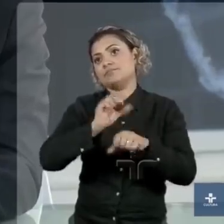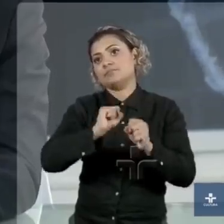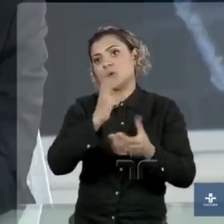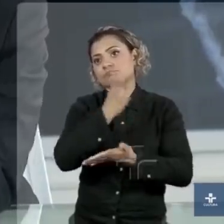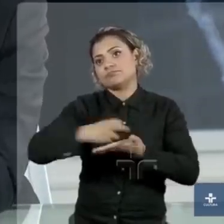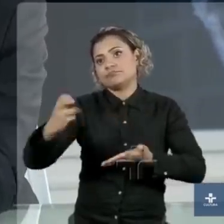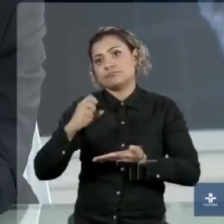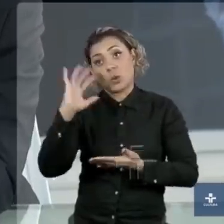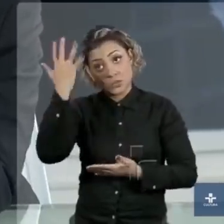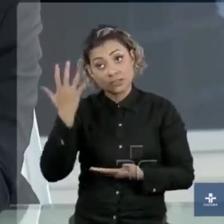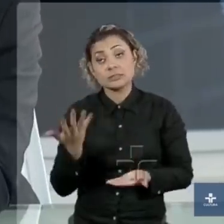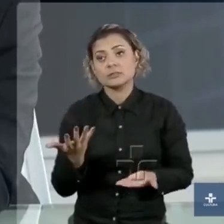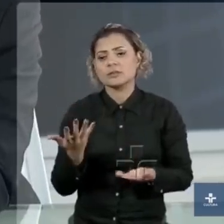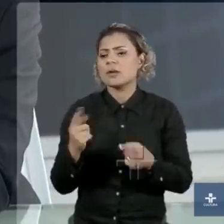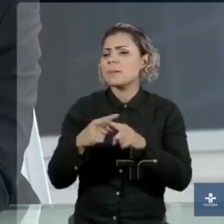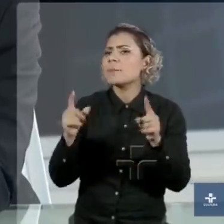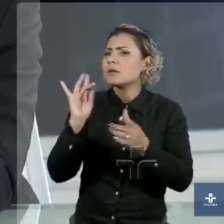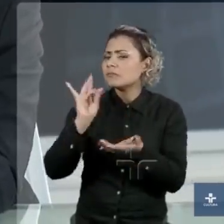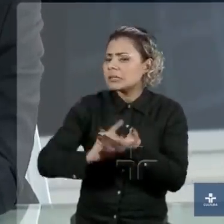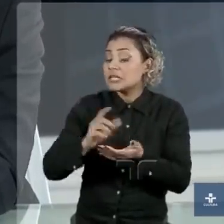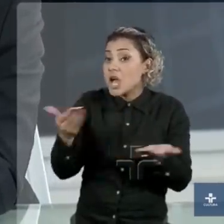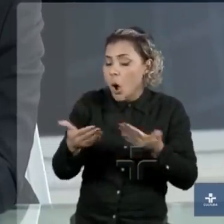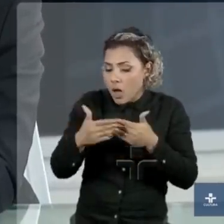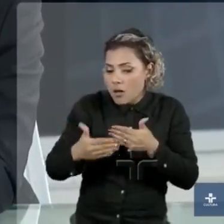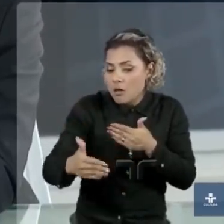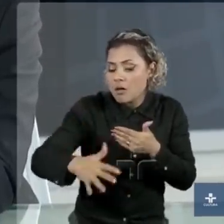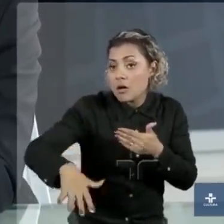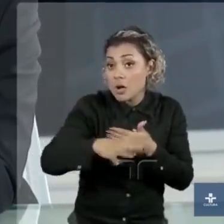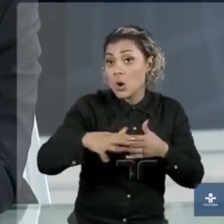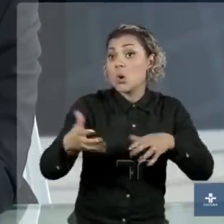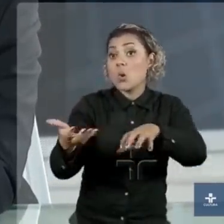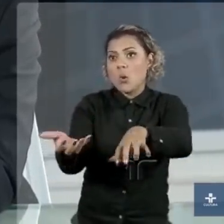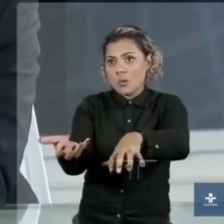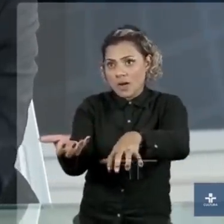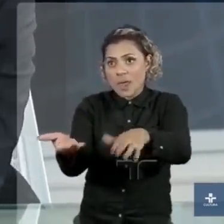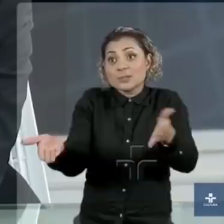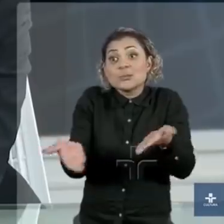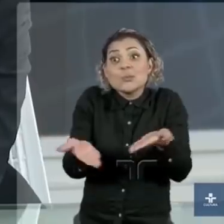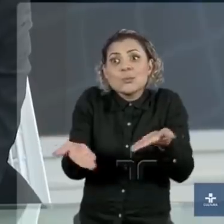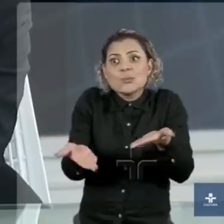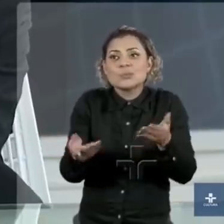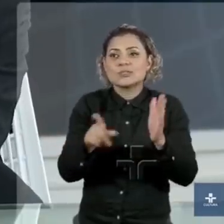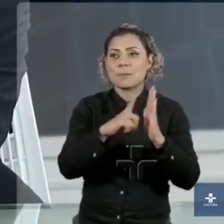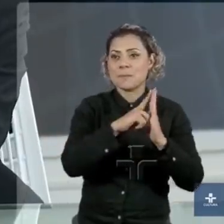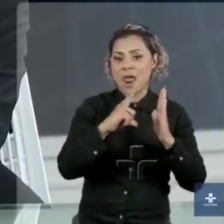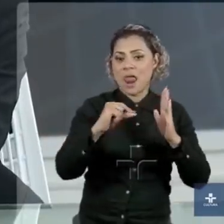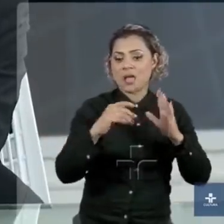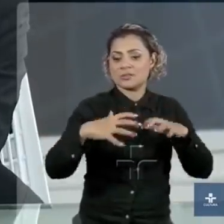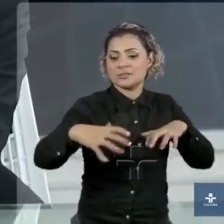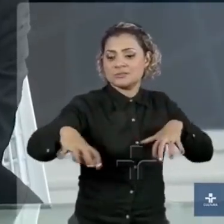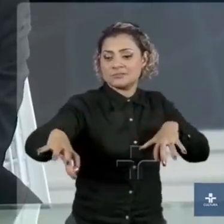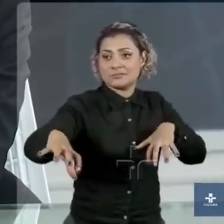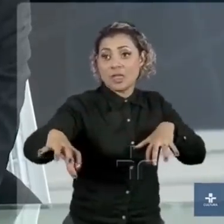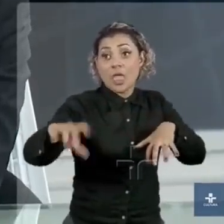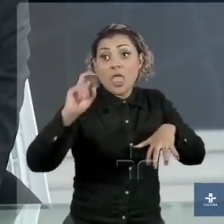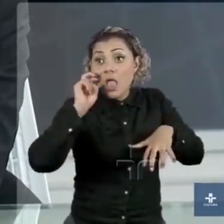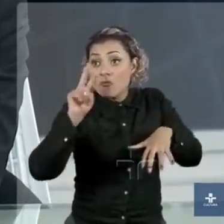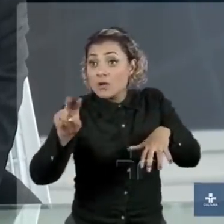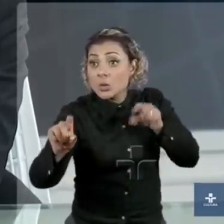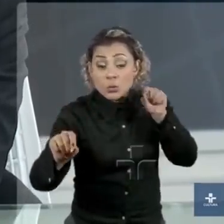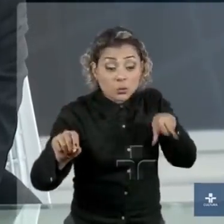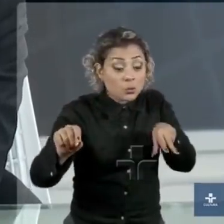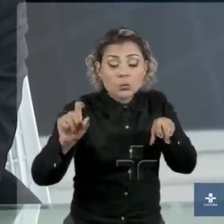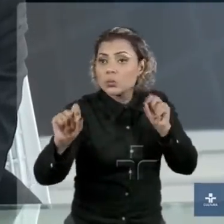Então, seguindo o caminho atual, o Congresso Nacional, uma das coisas como vão hoje, e o Palácio do Planalto, esses são os dois caminhos que eu enxergo. Não